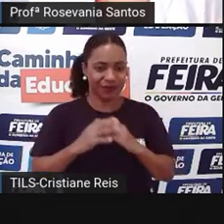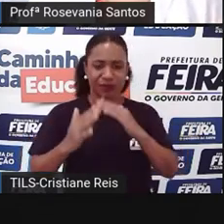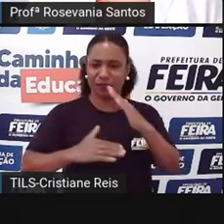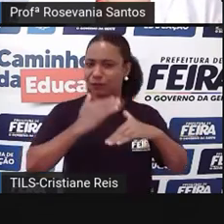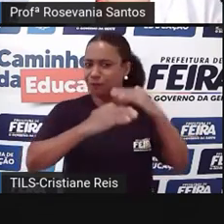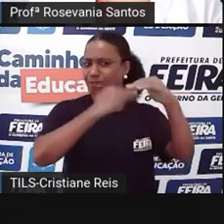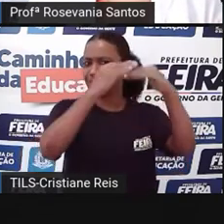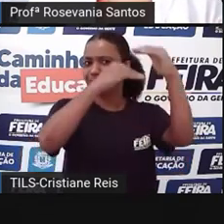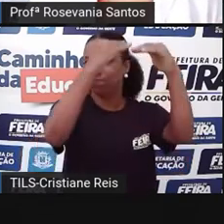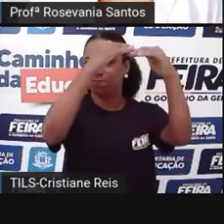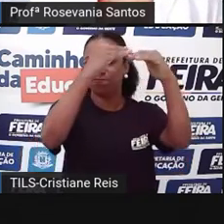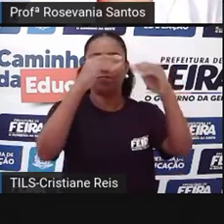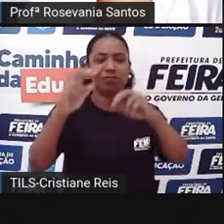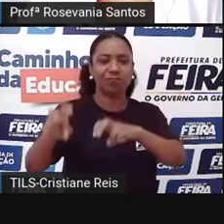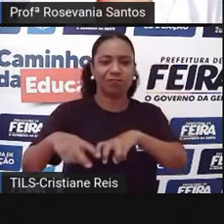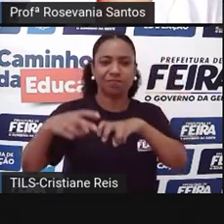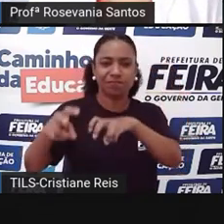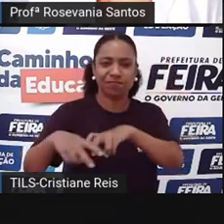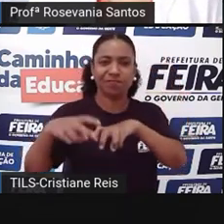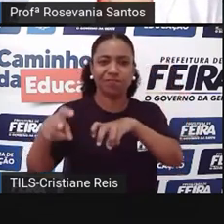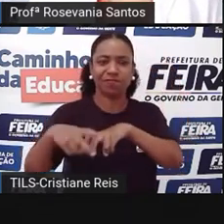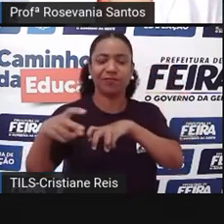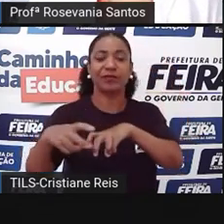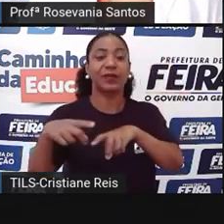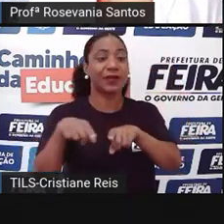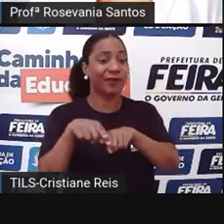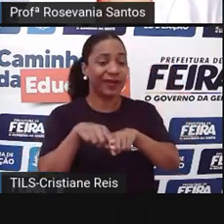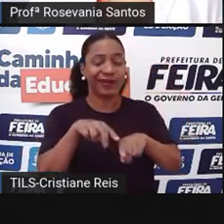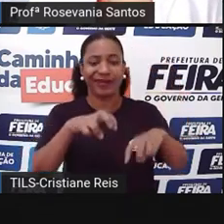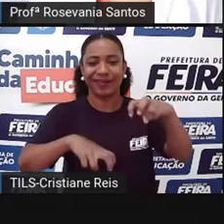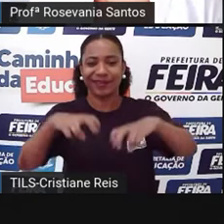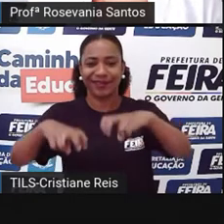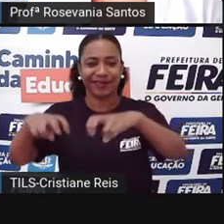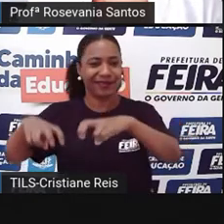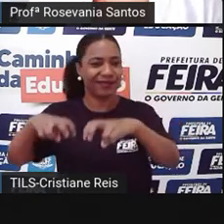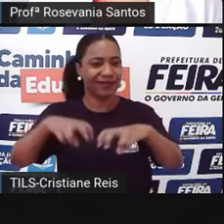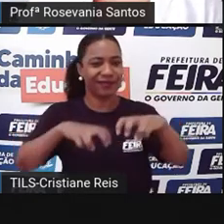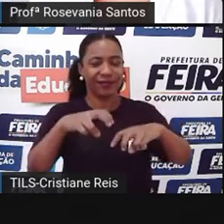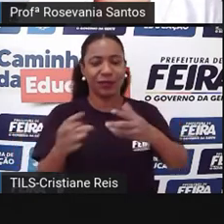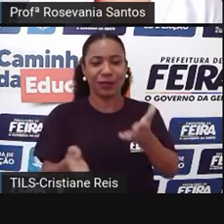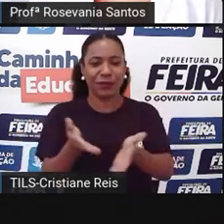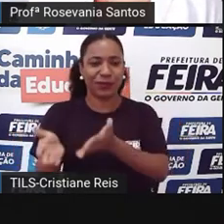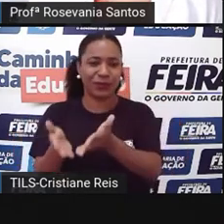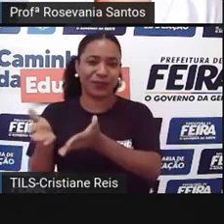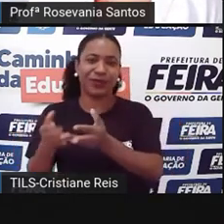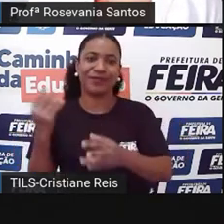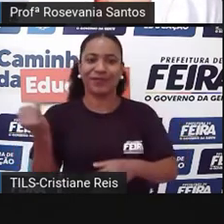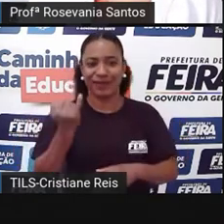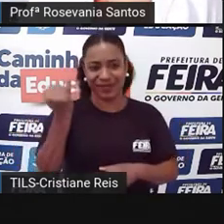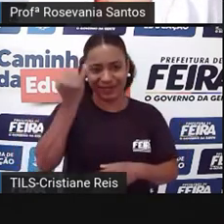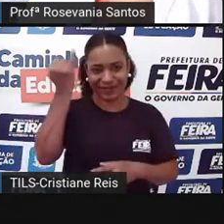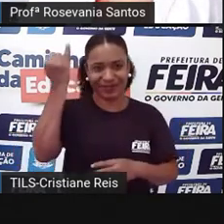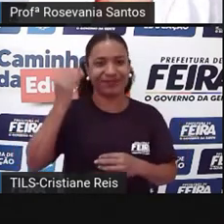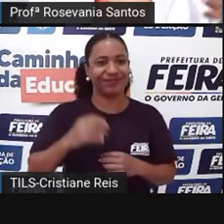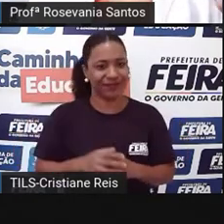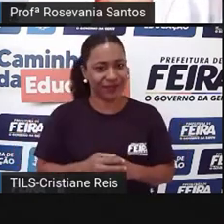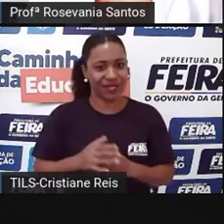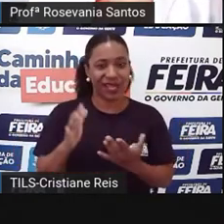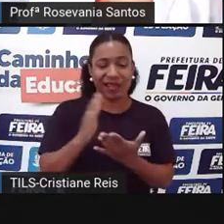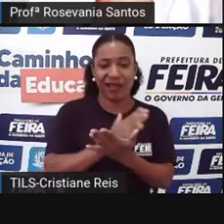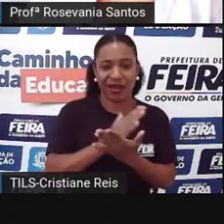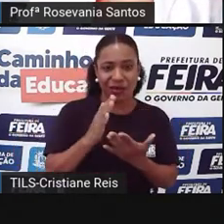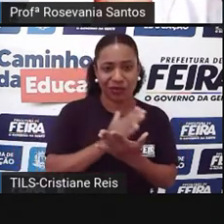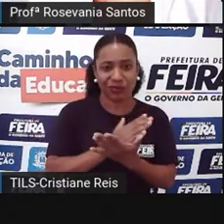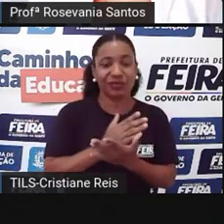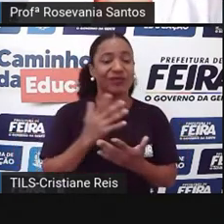desenvolver a agricultura e a criação de animais. Por quê? Porque ele passa mesmo por longas estiagens. Eu já sei, tem gente até que diz, vou acabar